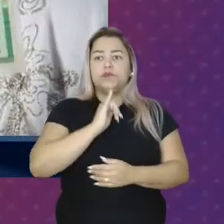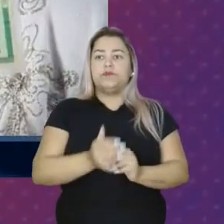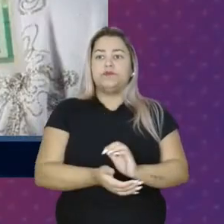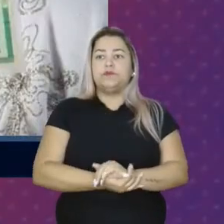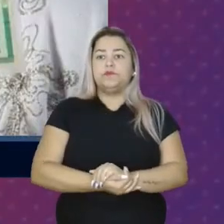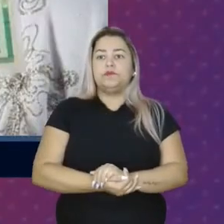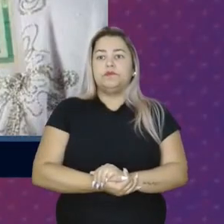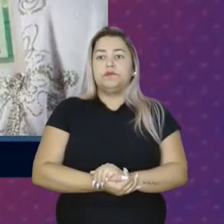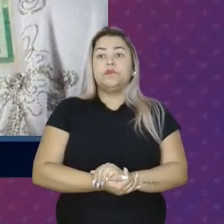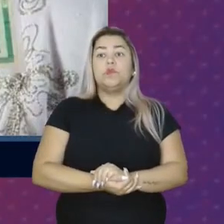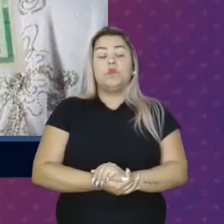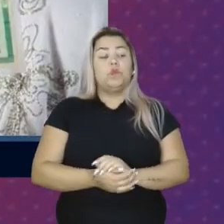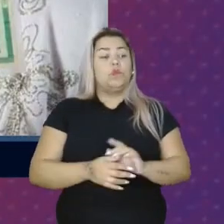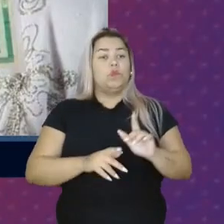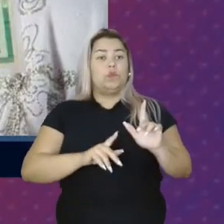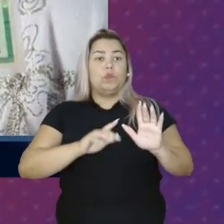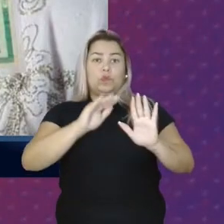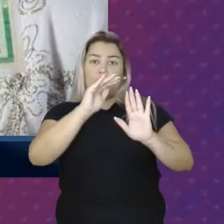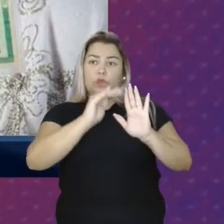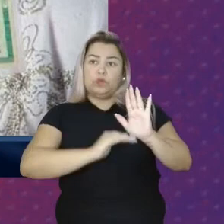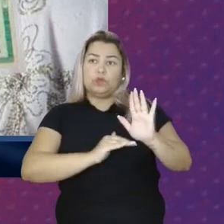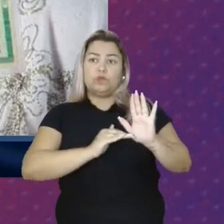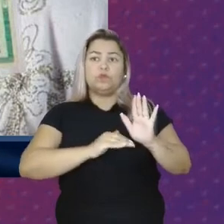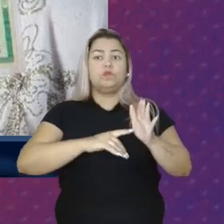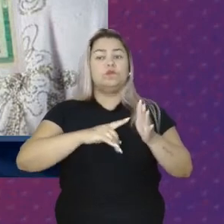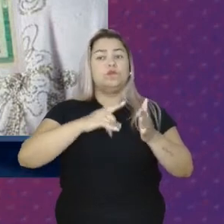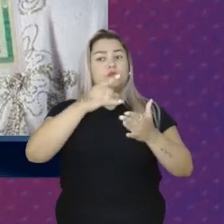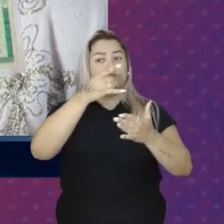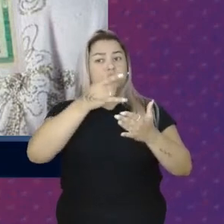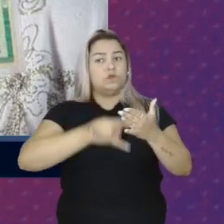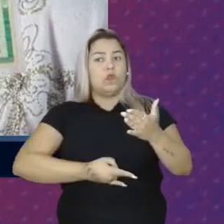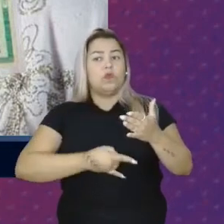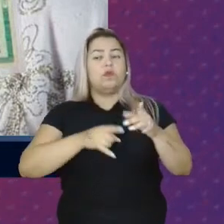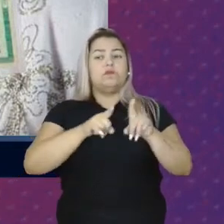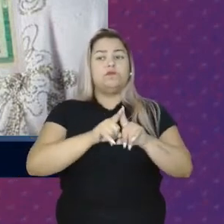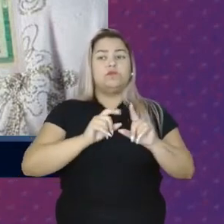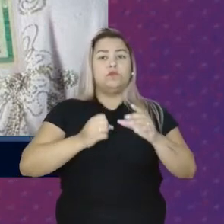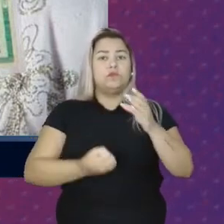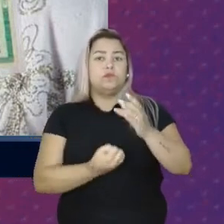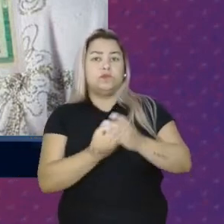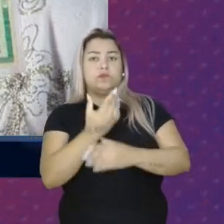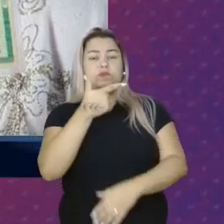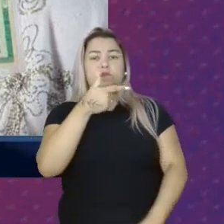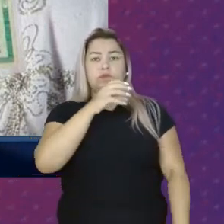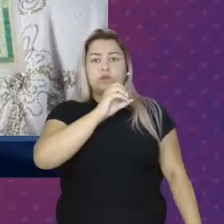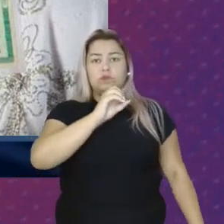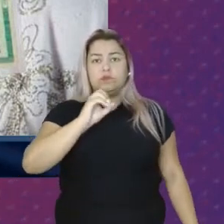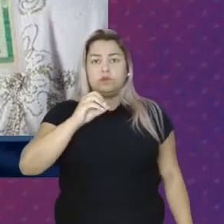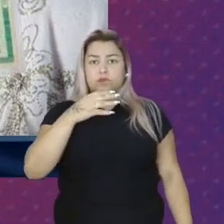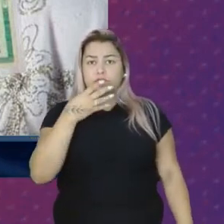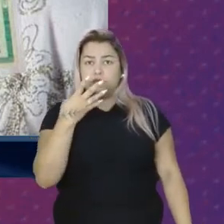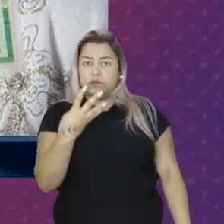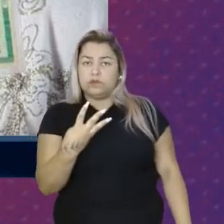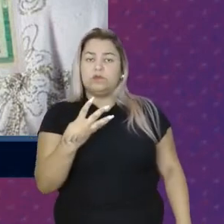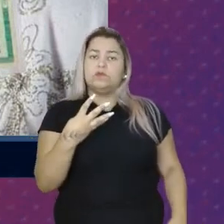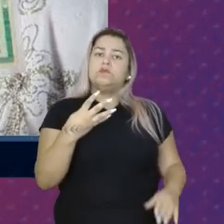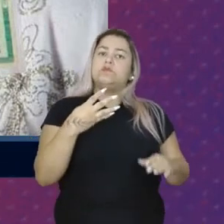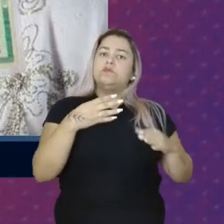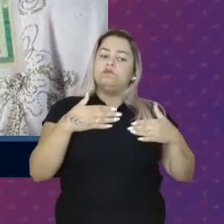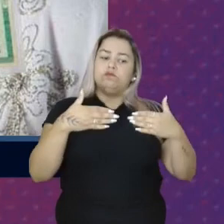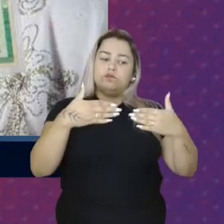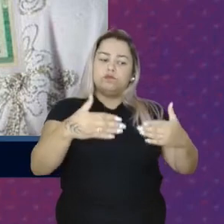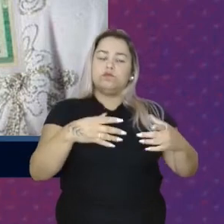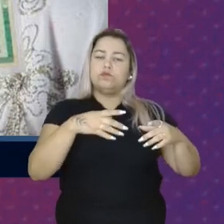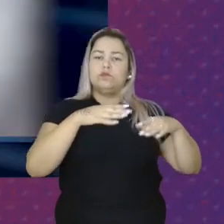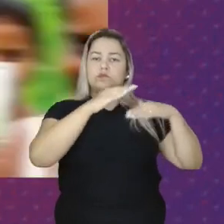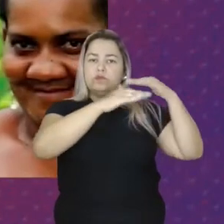O Programa Nacional De Documentação Da Trabalhadora Rural Foi criado Em 2004 Pelo Ministério Do Desenvolvimento